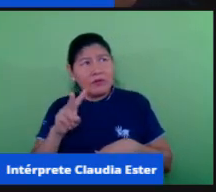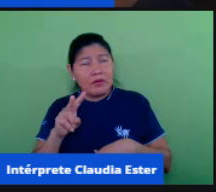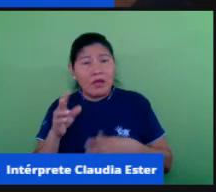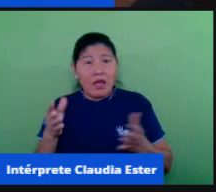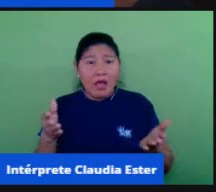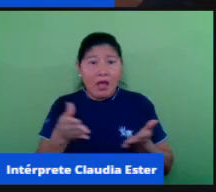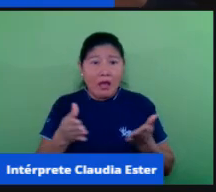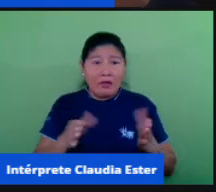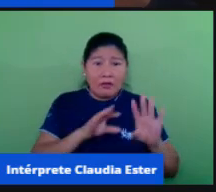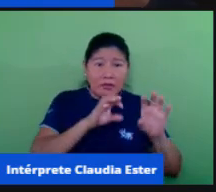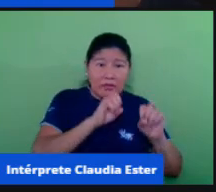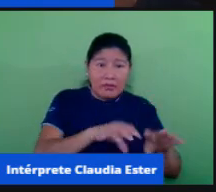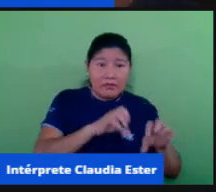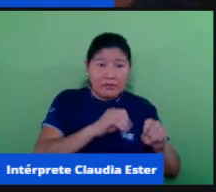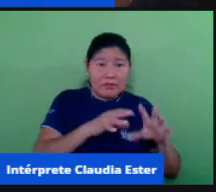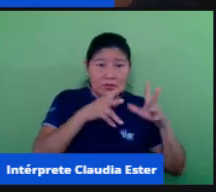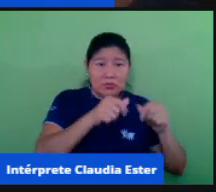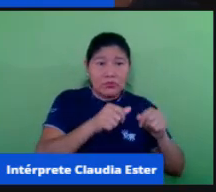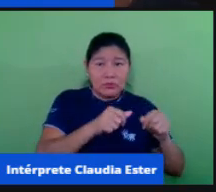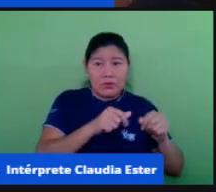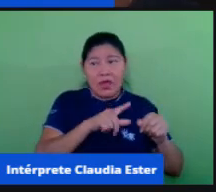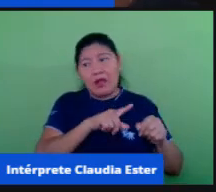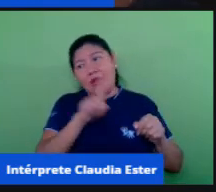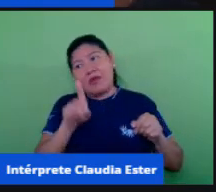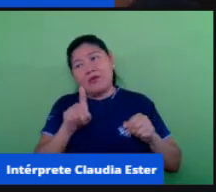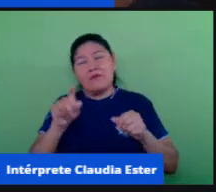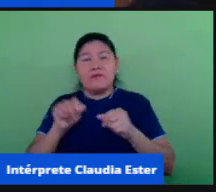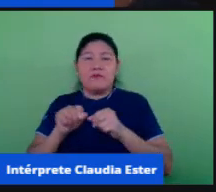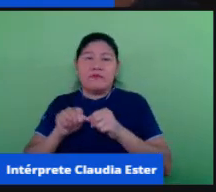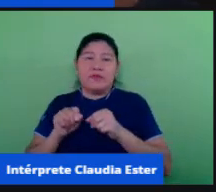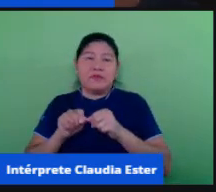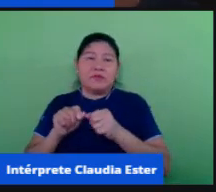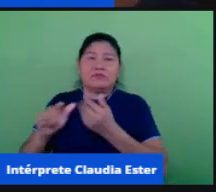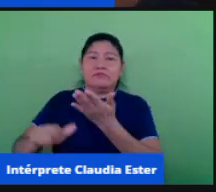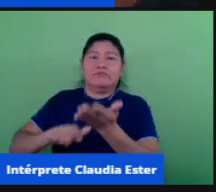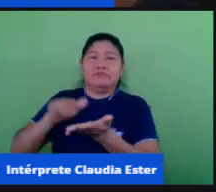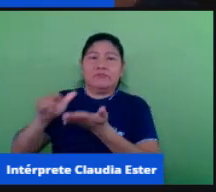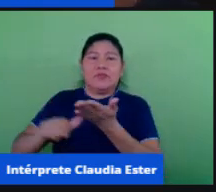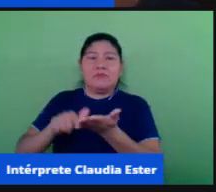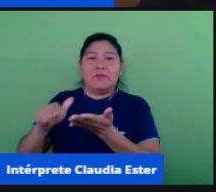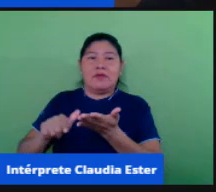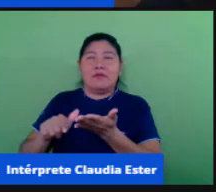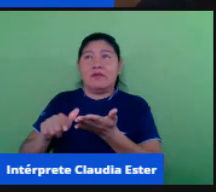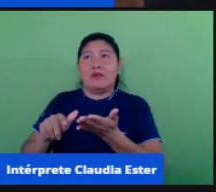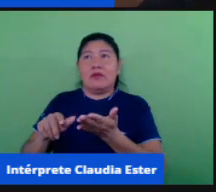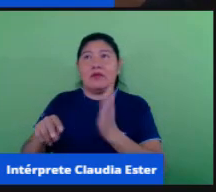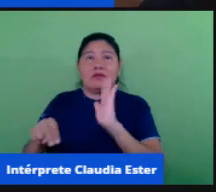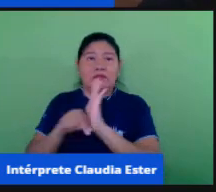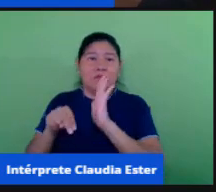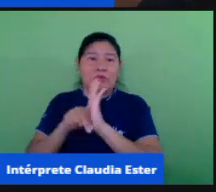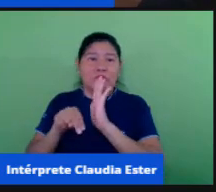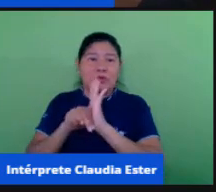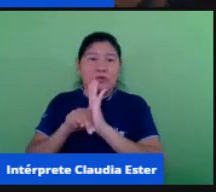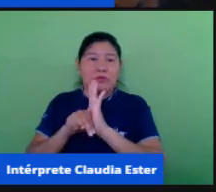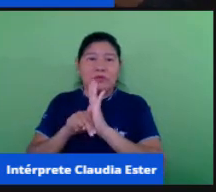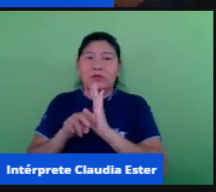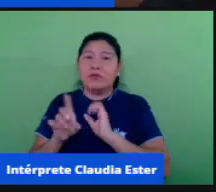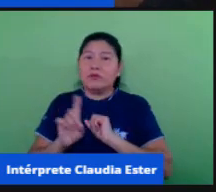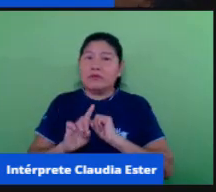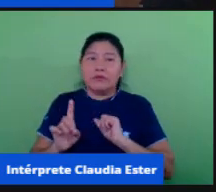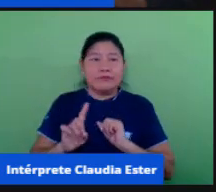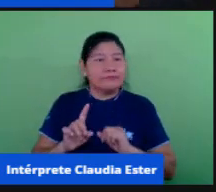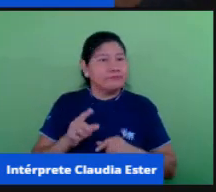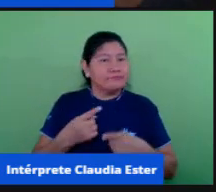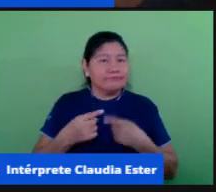ensinei tudo e agora eu vou fazer algum trabalho com ele né para dar uma nota não é como a Jumim disse